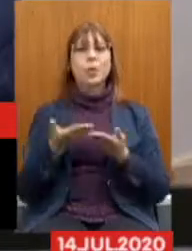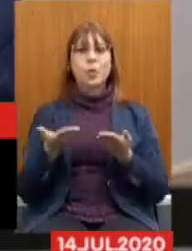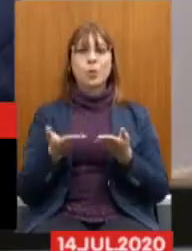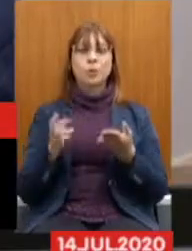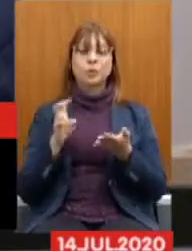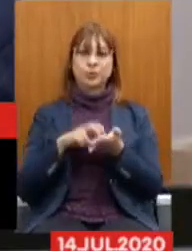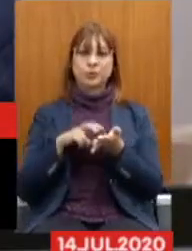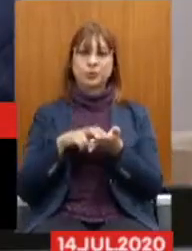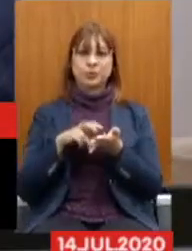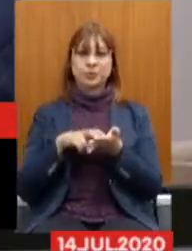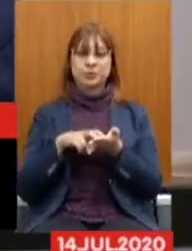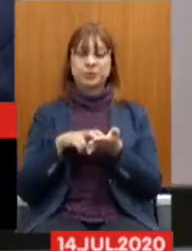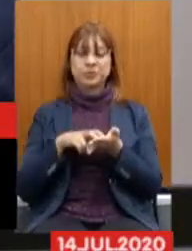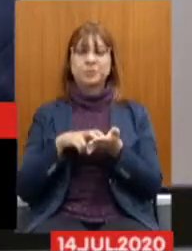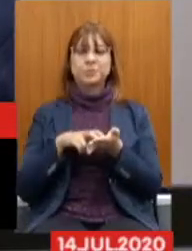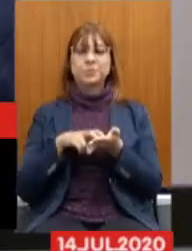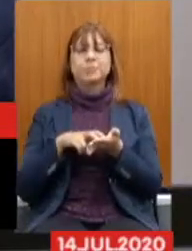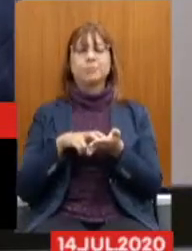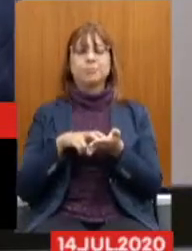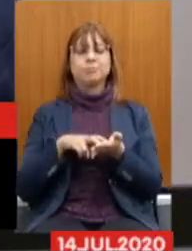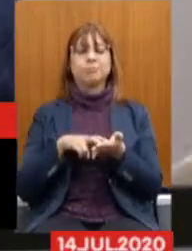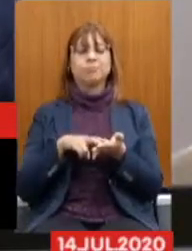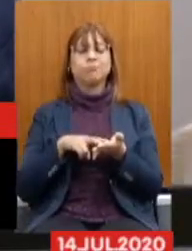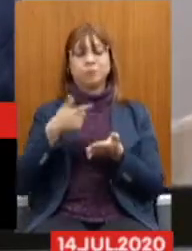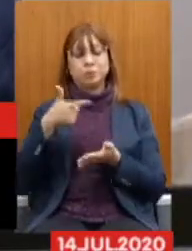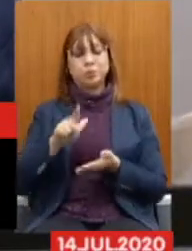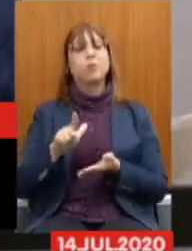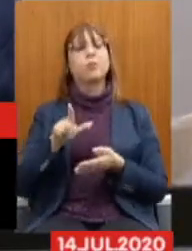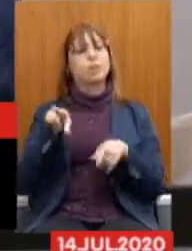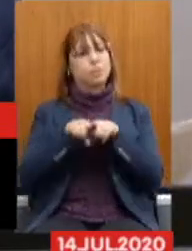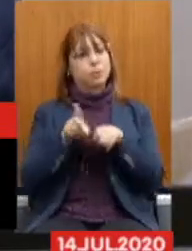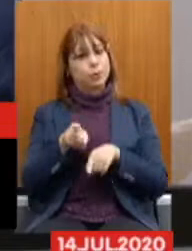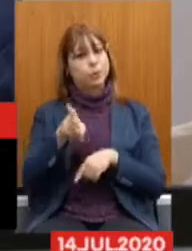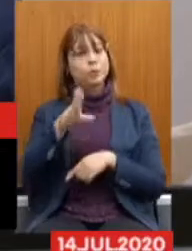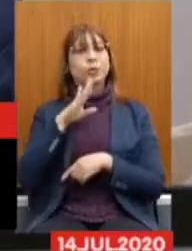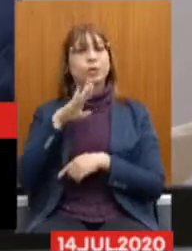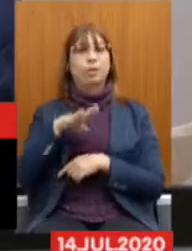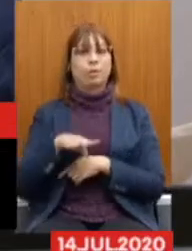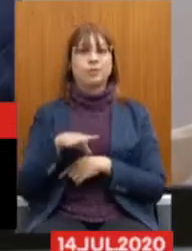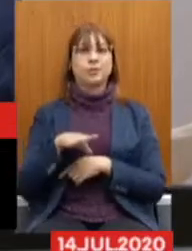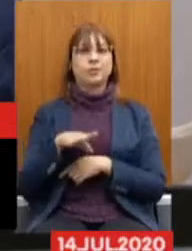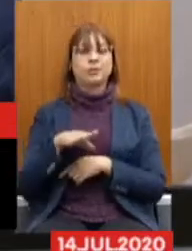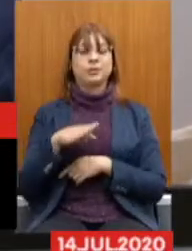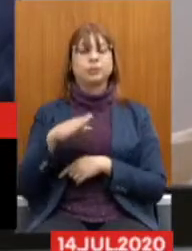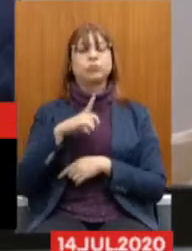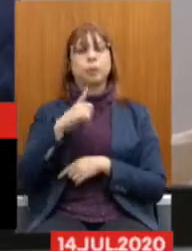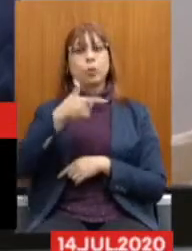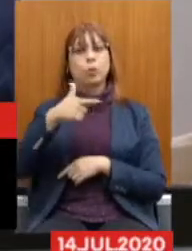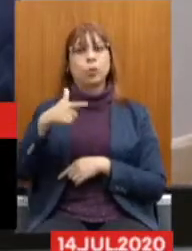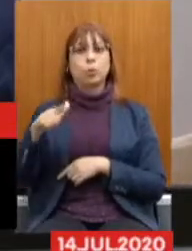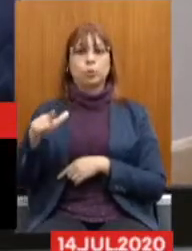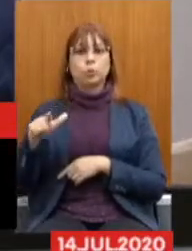vamos continuar na parte da tarde com outros representantes.